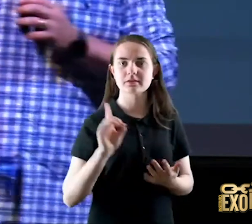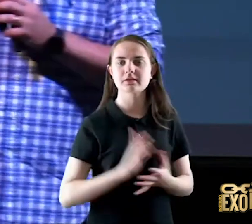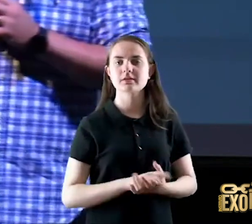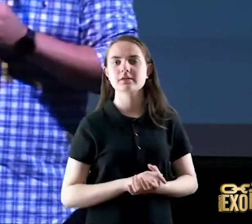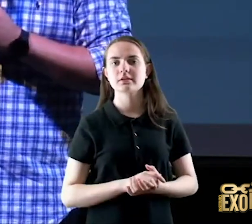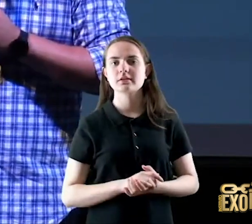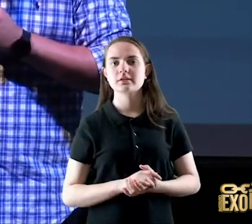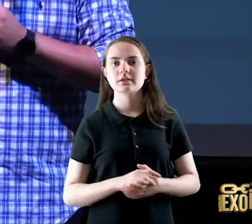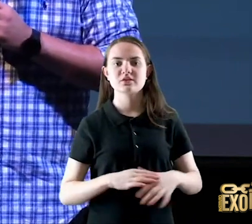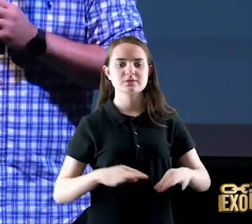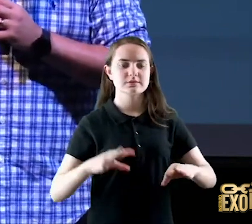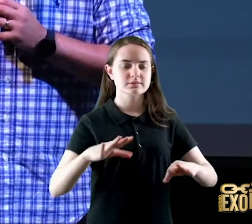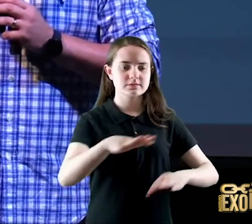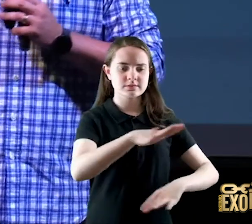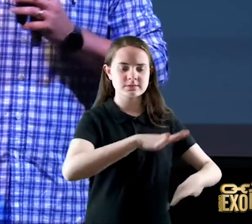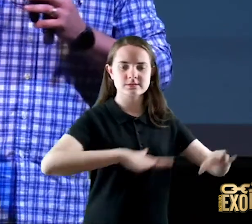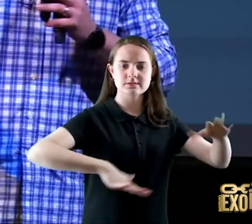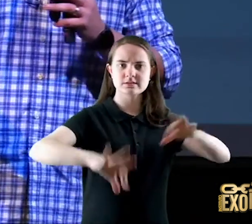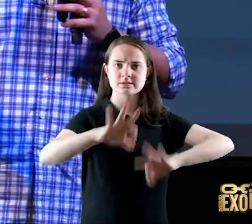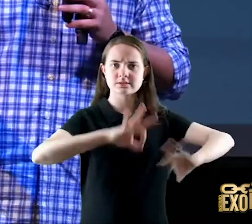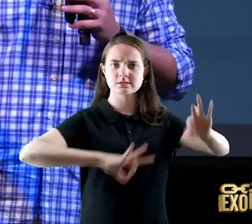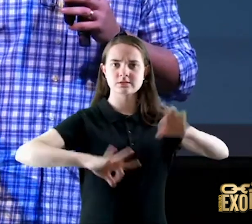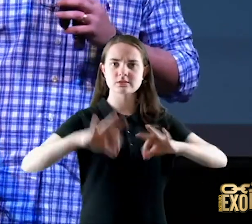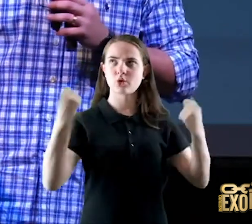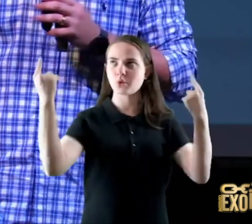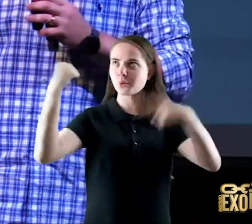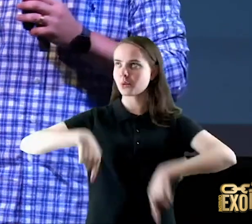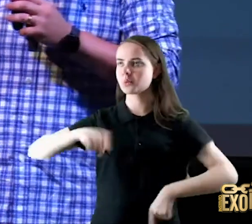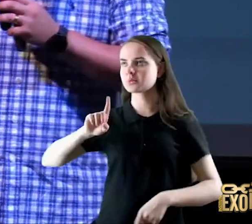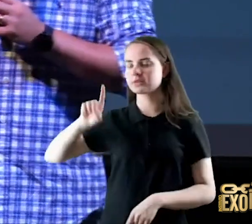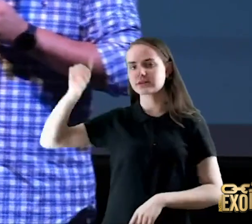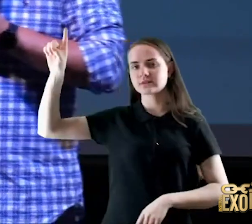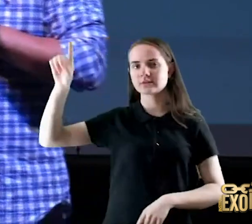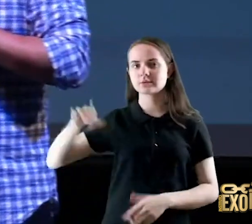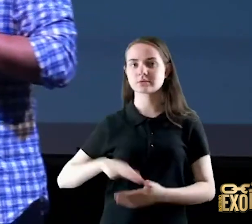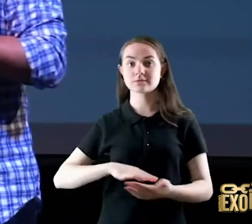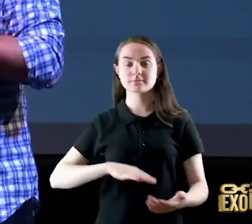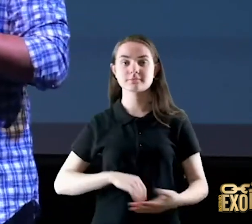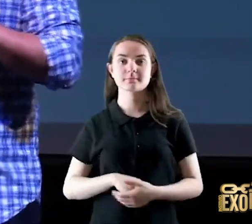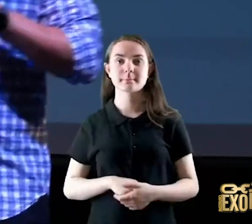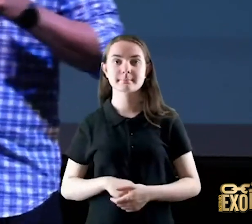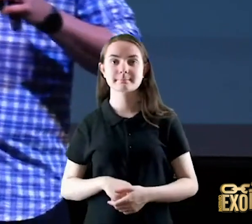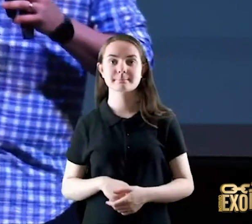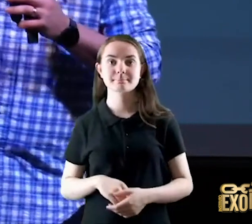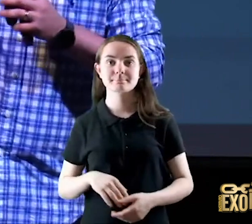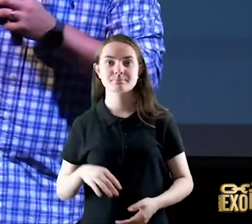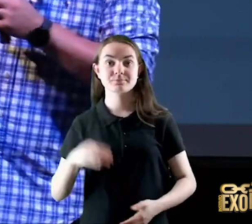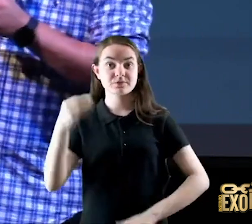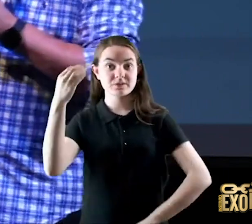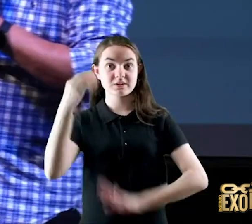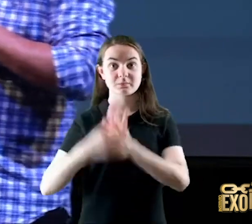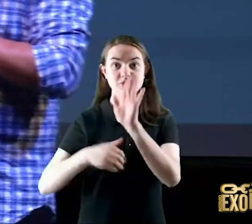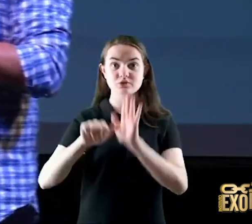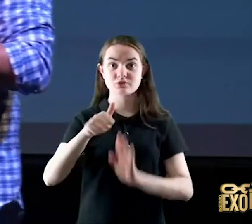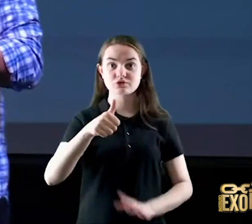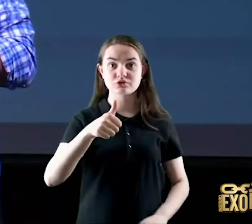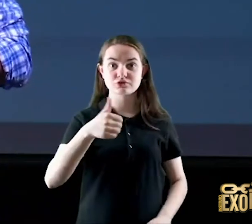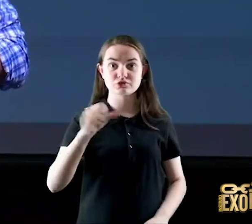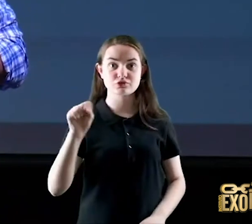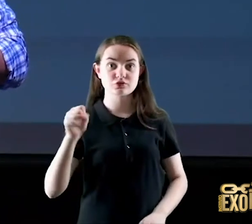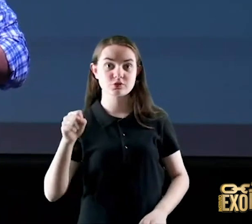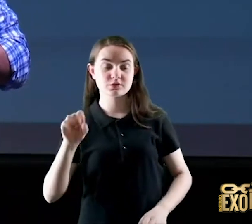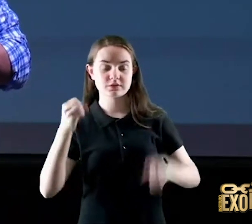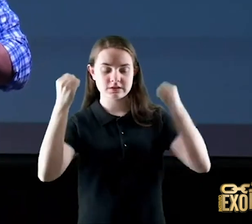aos princípios de Deus aí no final do capítulo 18 diz assim acabou caiu a grande